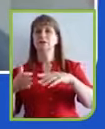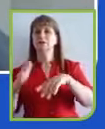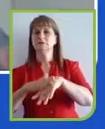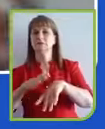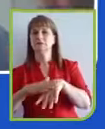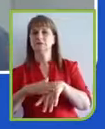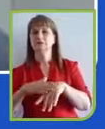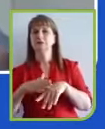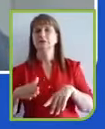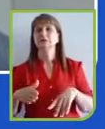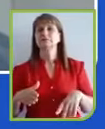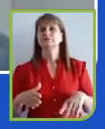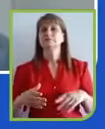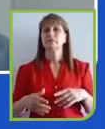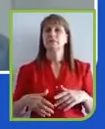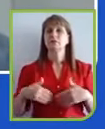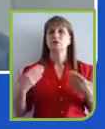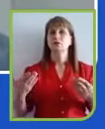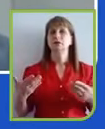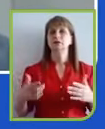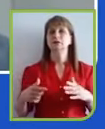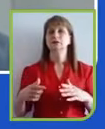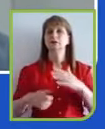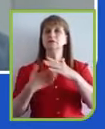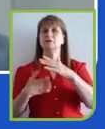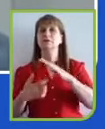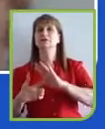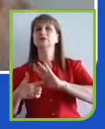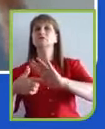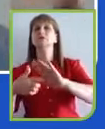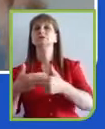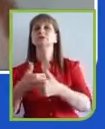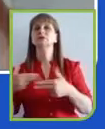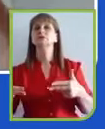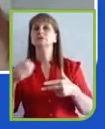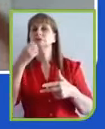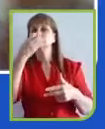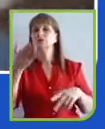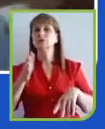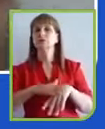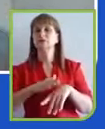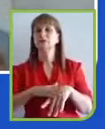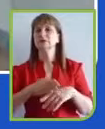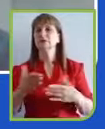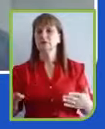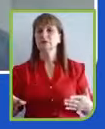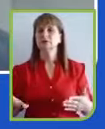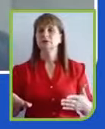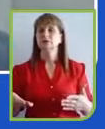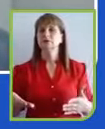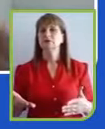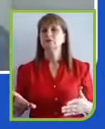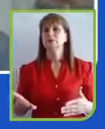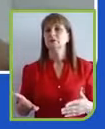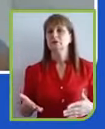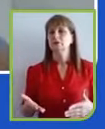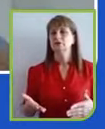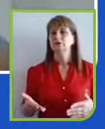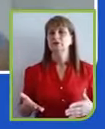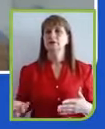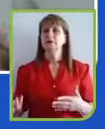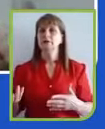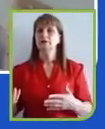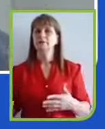quantas empresas estão mostrando o que estão fazendo de bom nesse assunto e incorporando essas variáveis no seu dia a dia, de agora para a frente, se já não